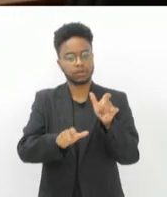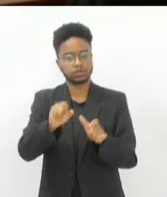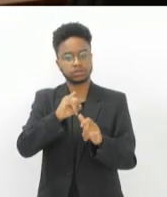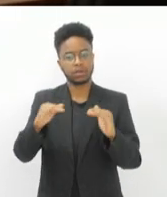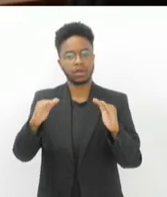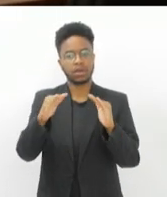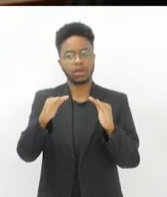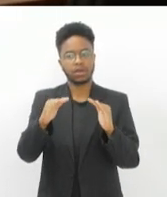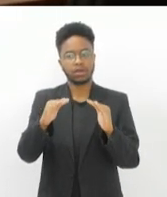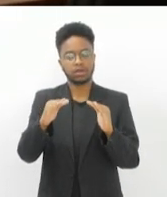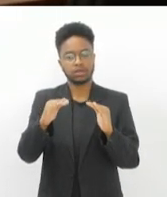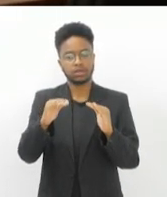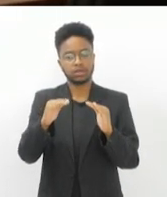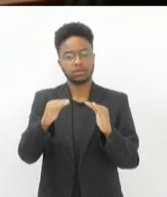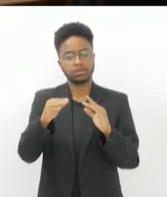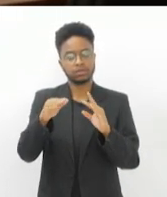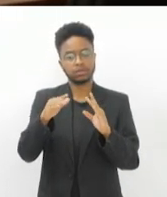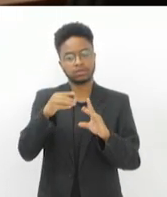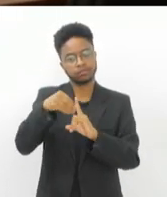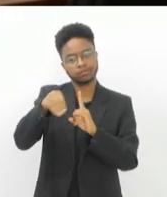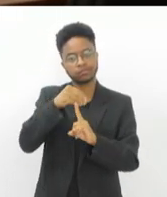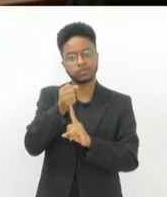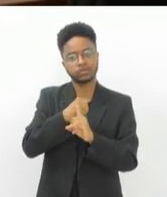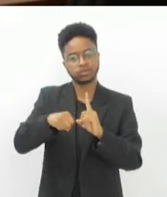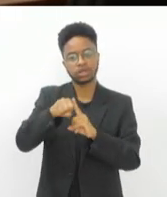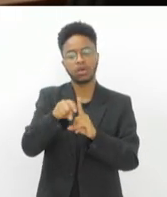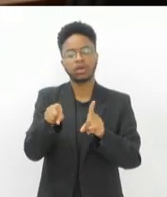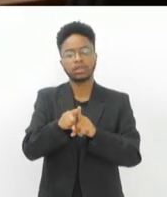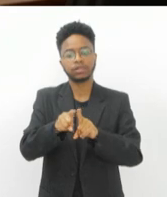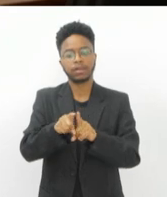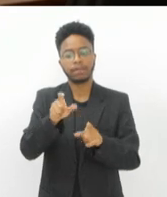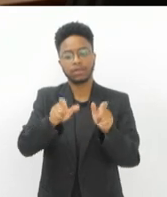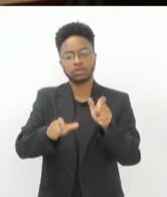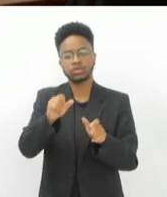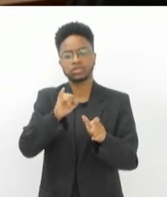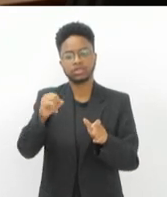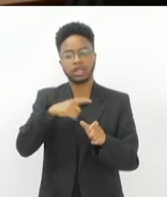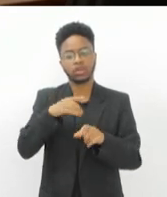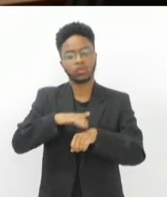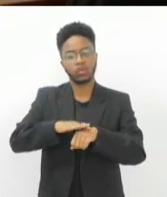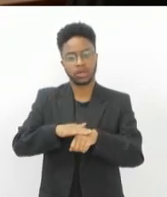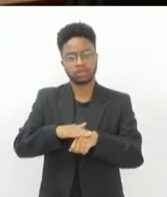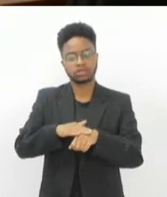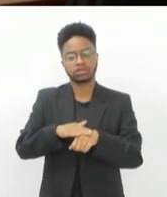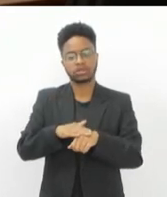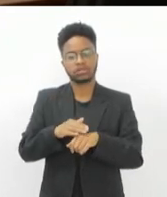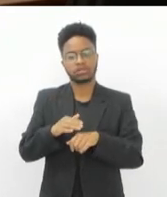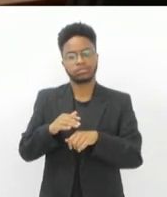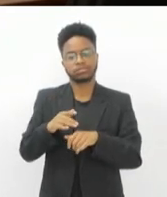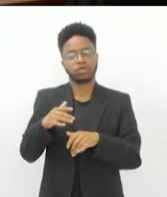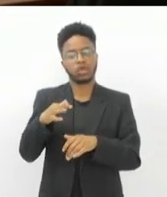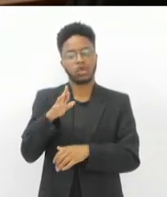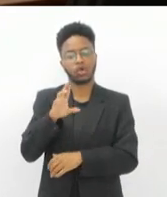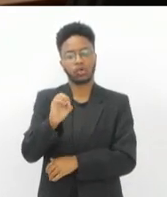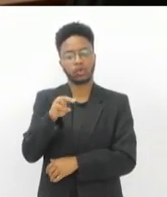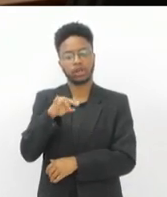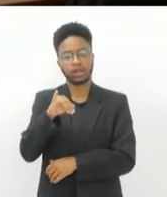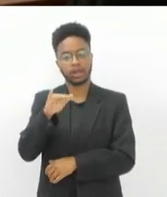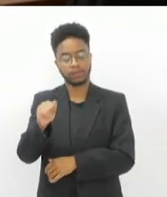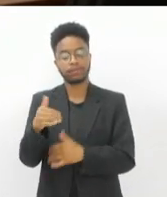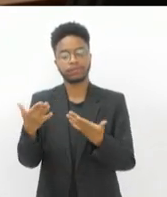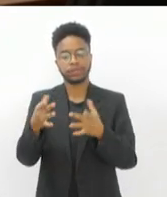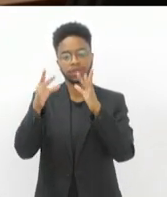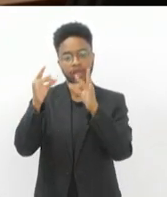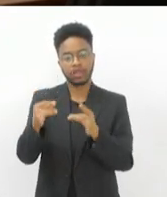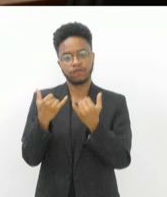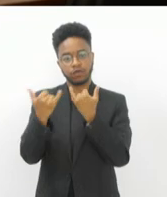vulnerabilidade social e também pessoas que possuam algum tipo de doença crônica. Nessas informações, essas informações contêm um